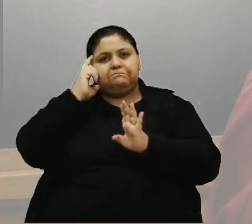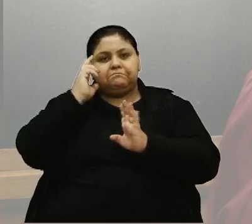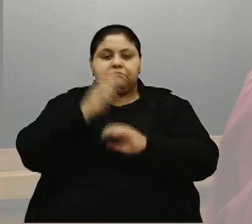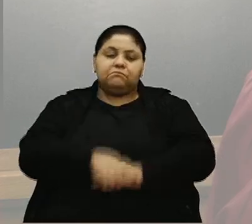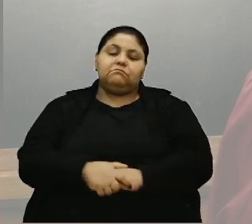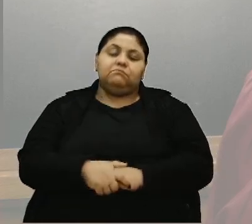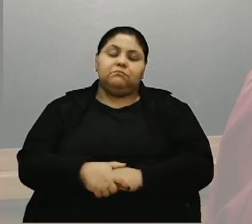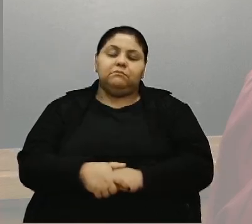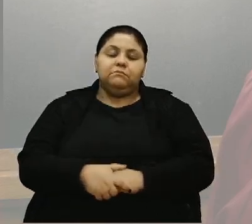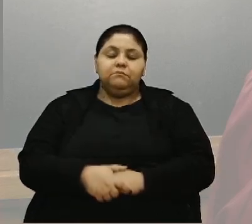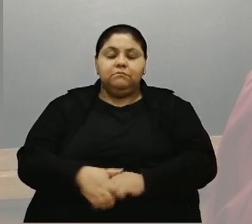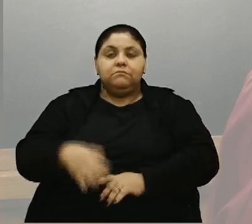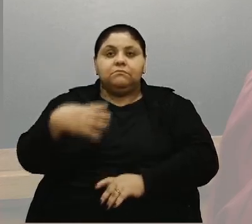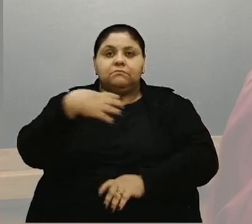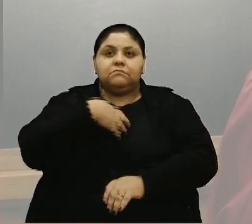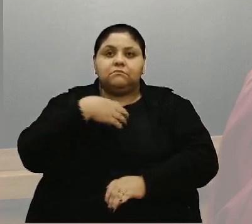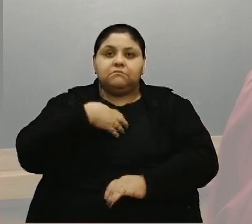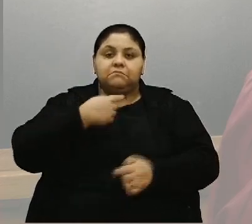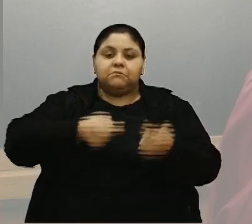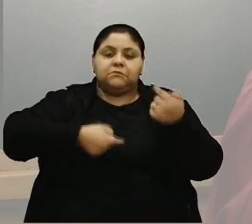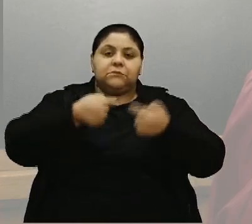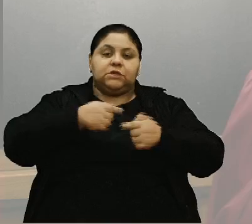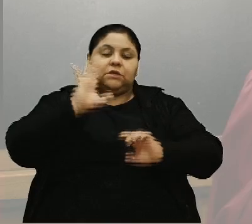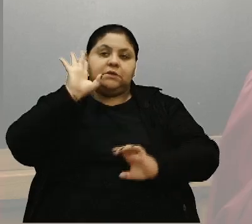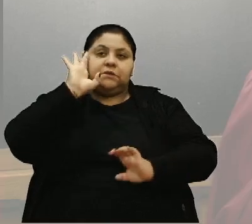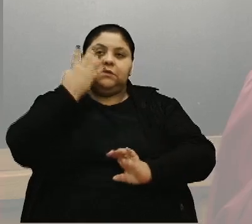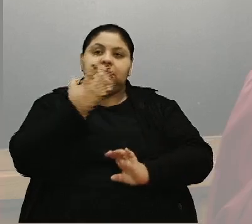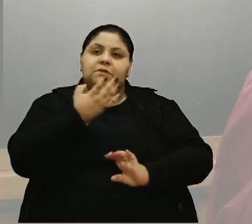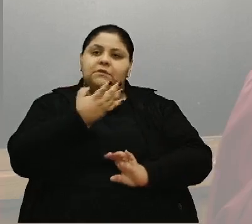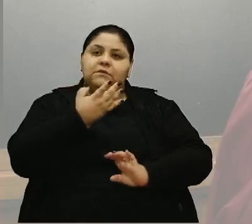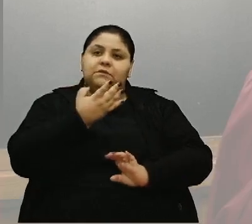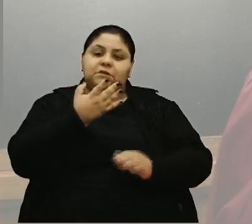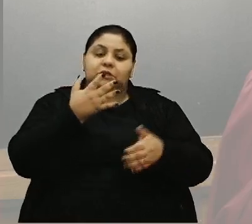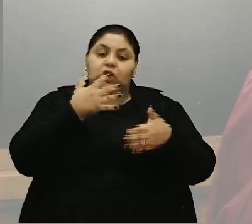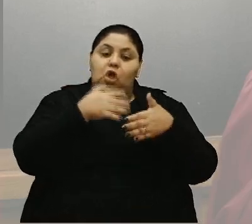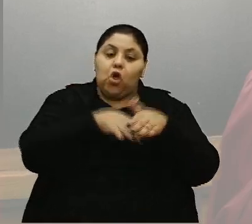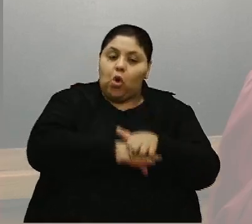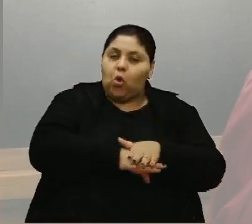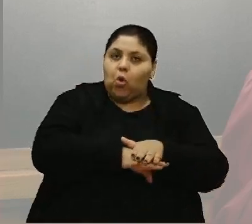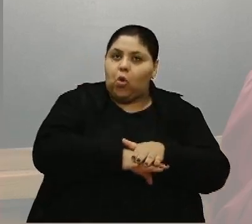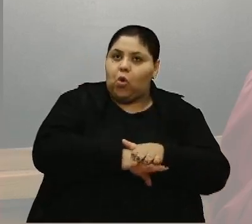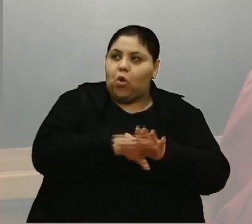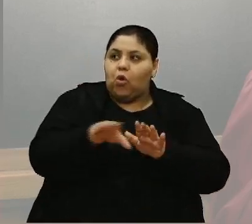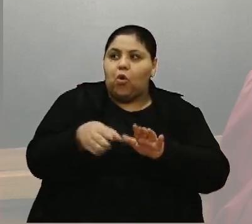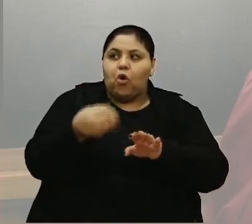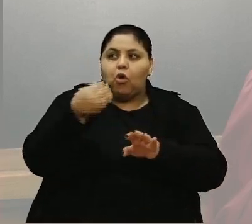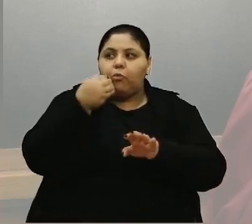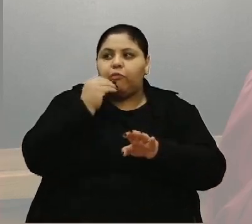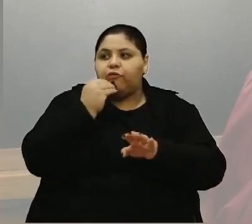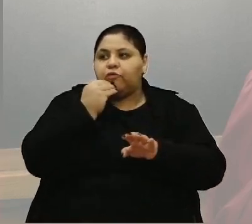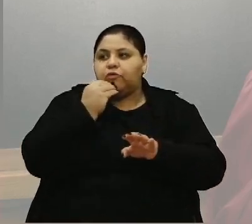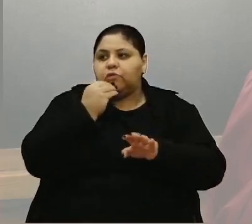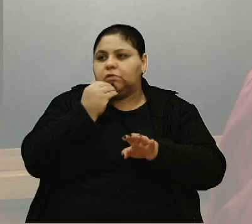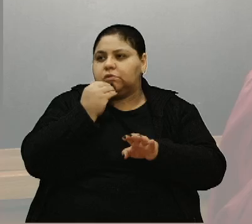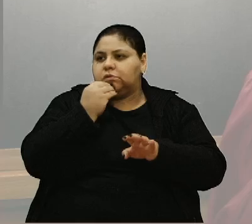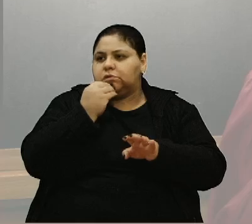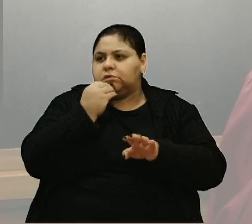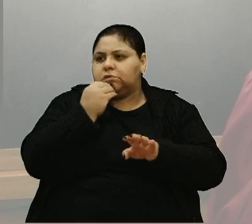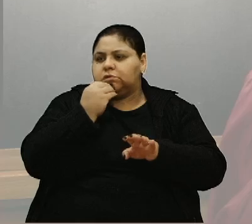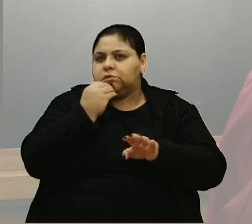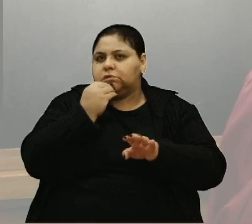nesse sentido, o debate que aconteceu foi de incluir, né? Claro que aqui é uma